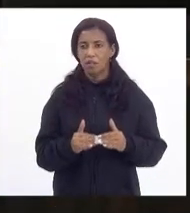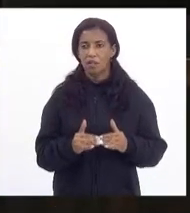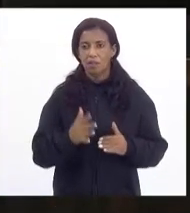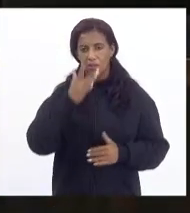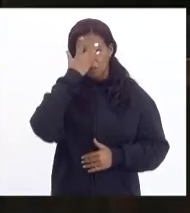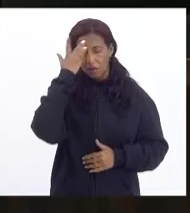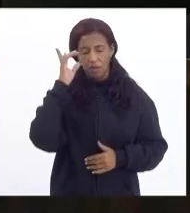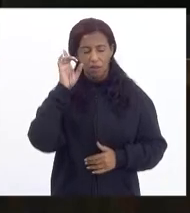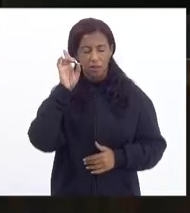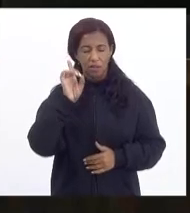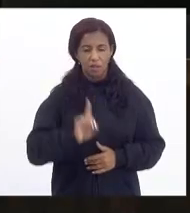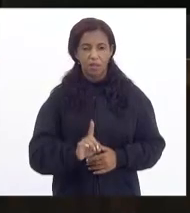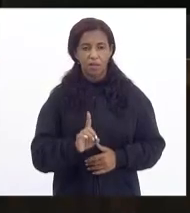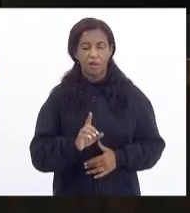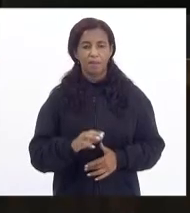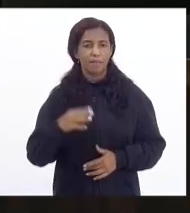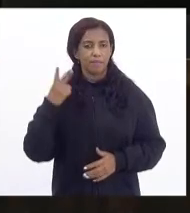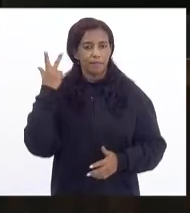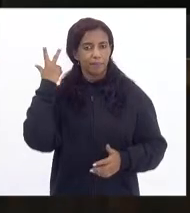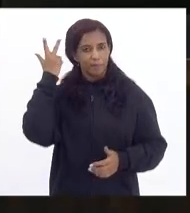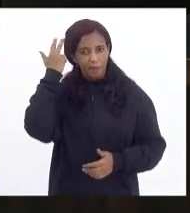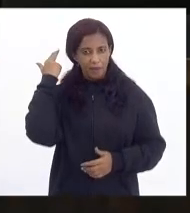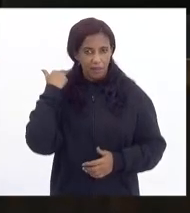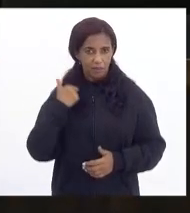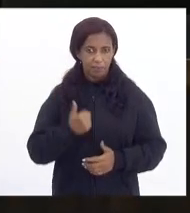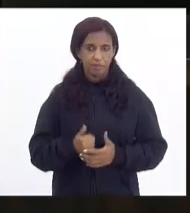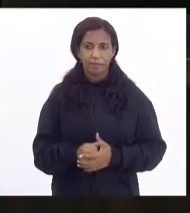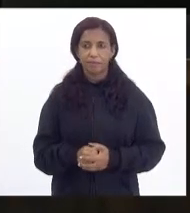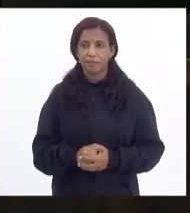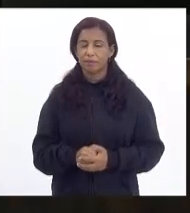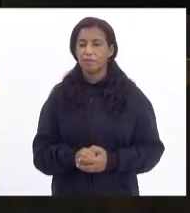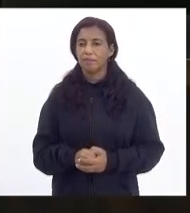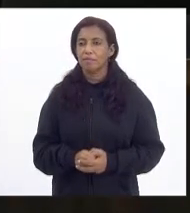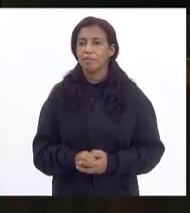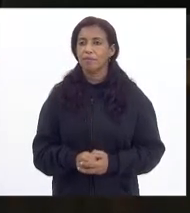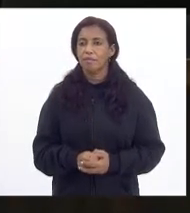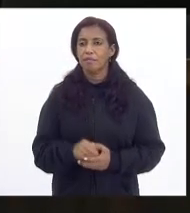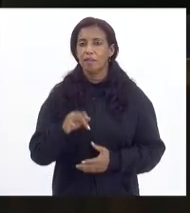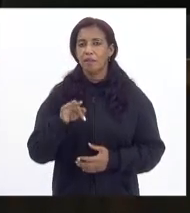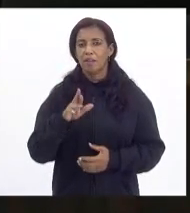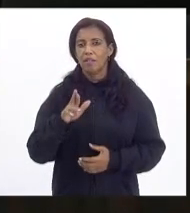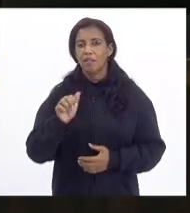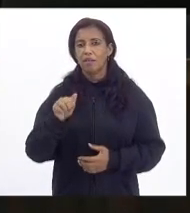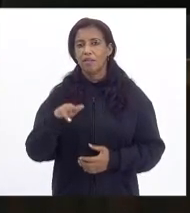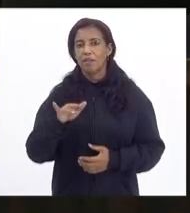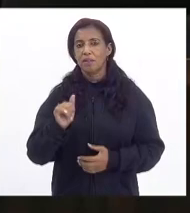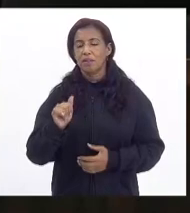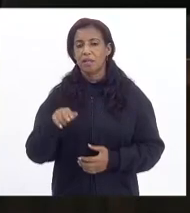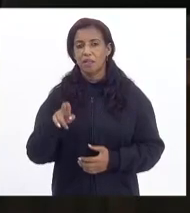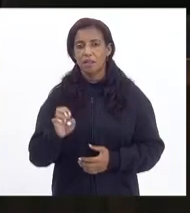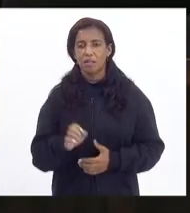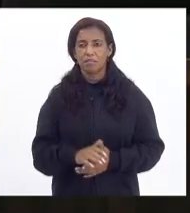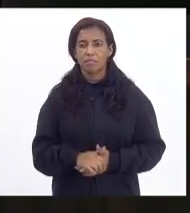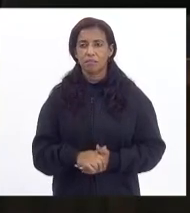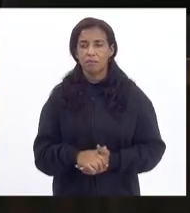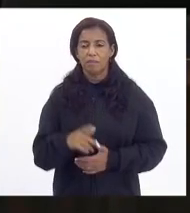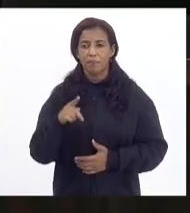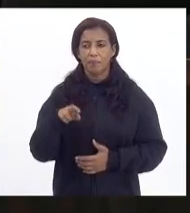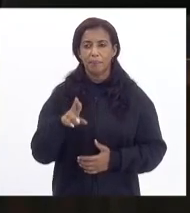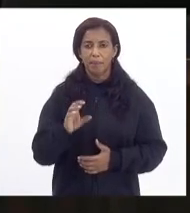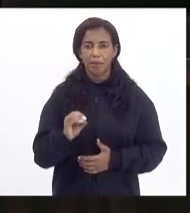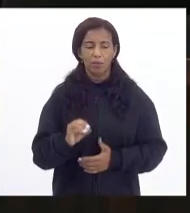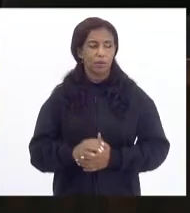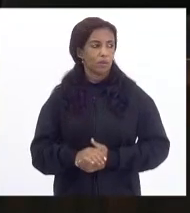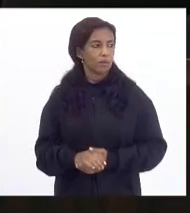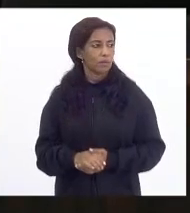com deficiência, deputado Marcelo Cabelereiro. Deputada Franciane Morta. Deputado Pedro Ricardo.